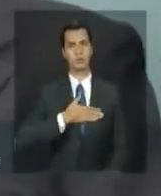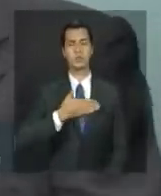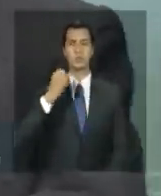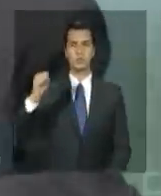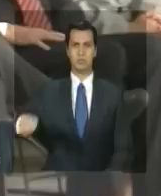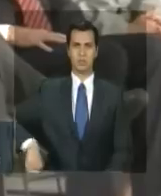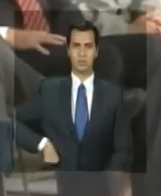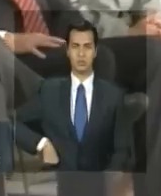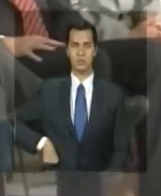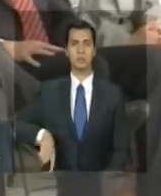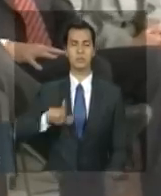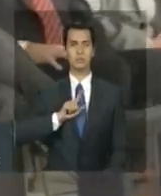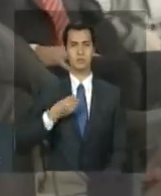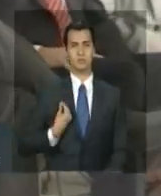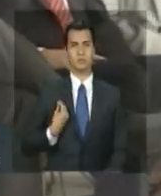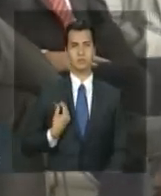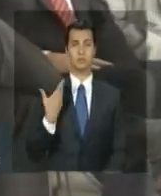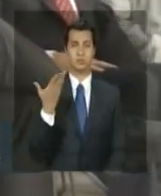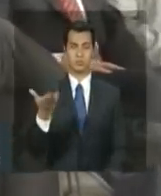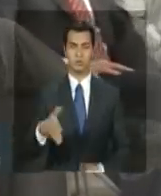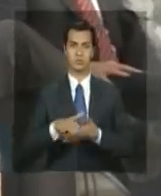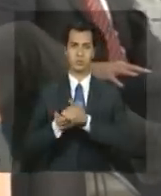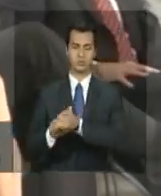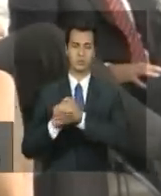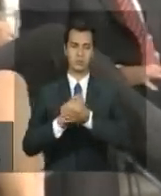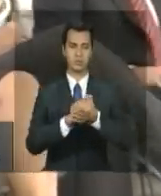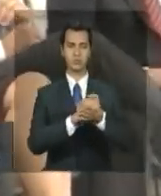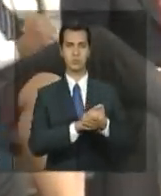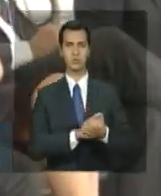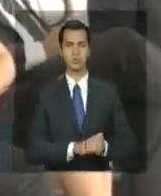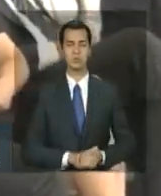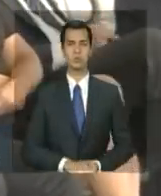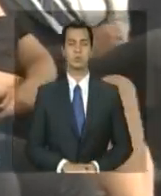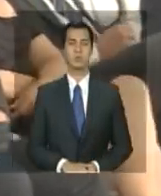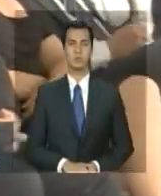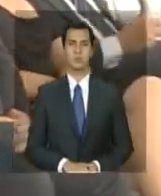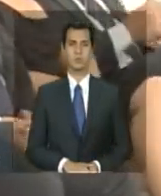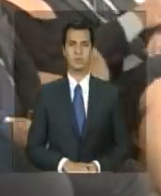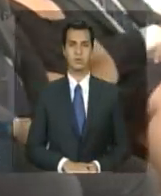embaixadores, acreditados juntos ao governo.